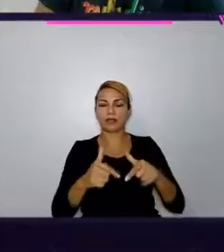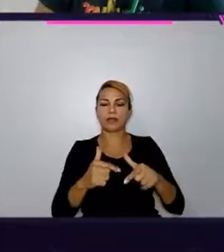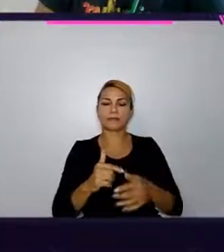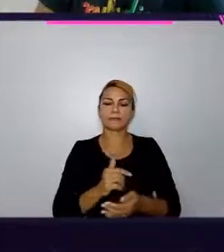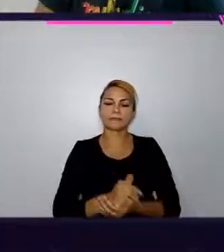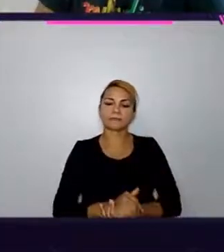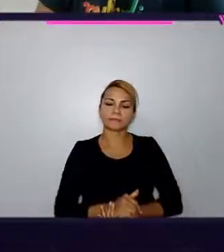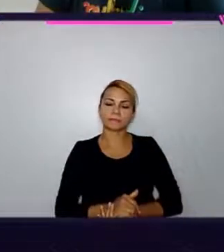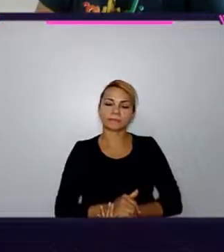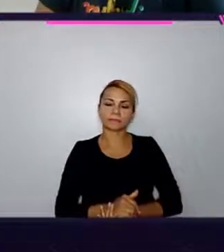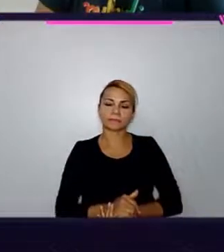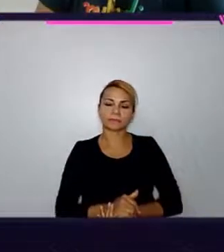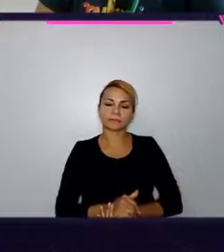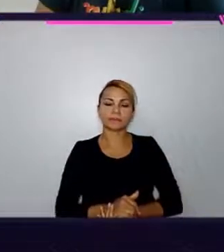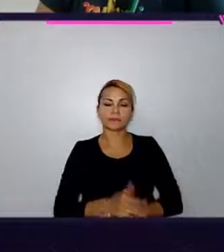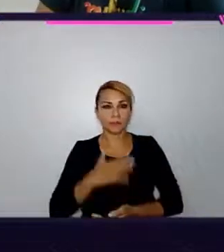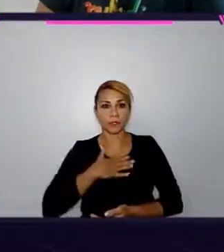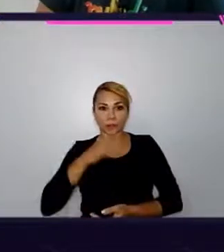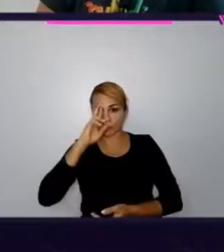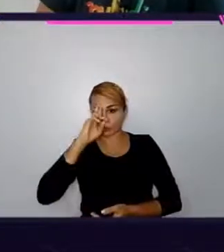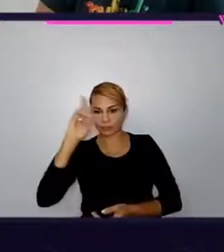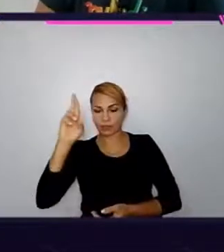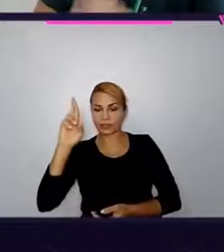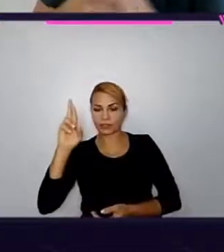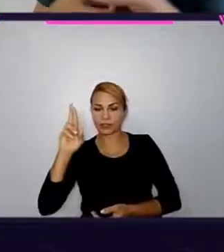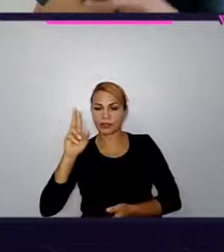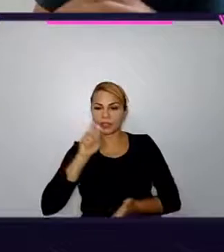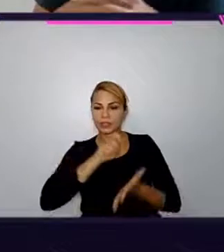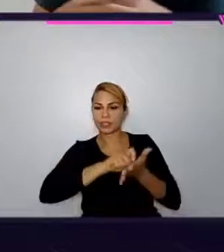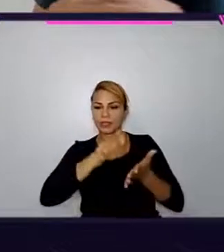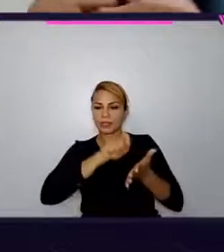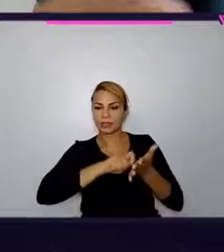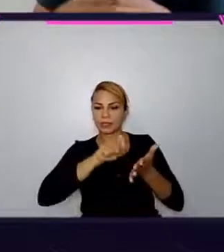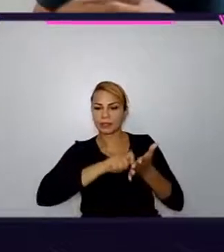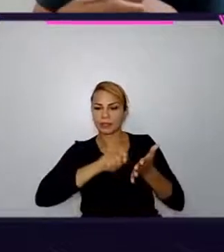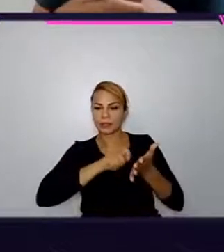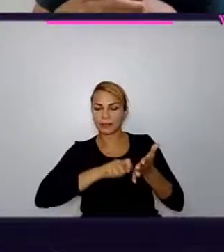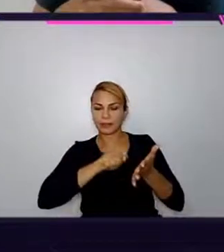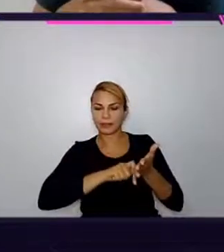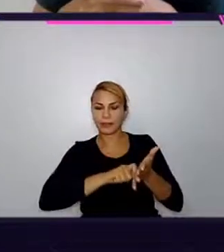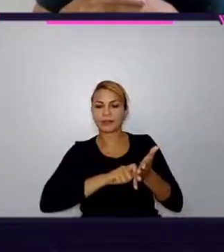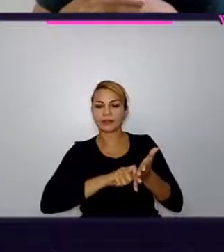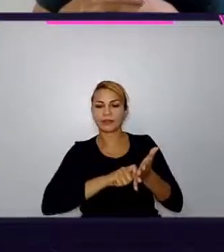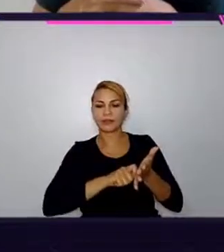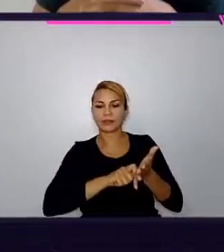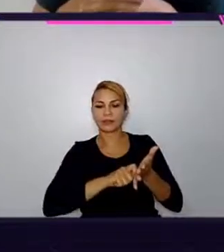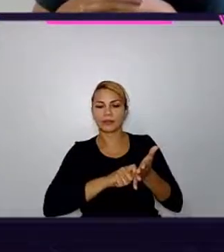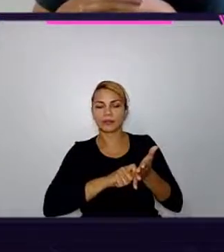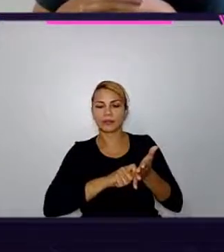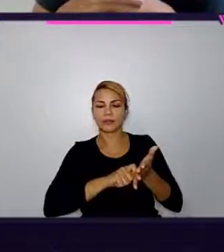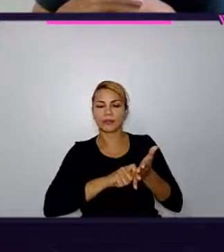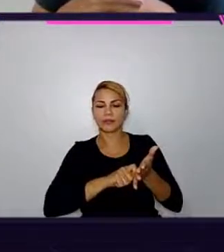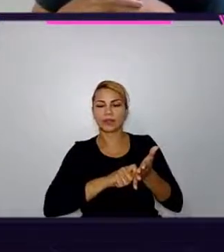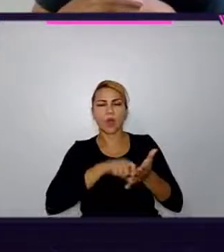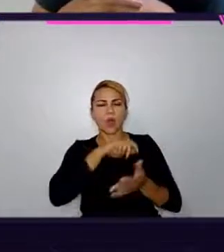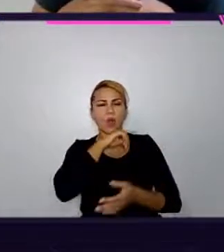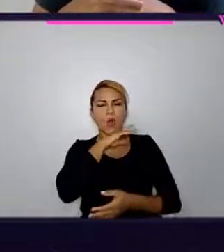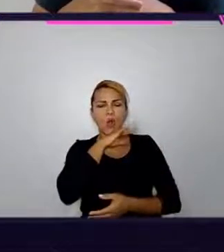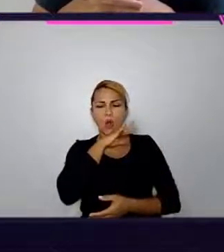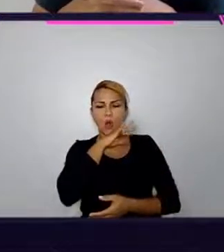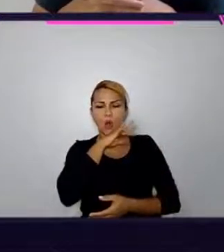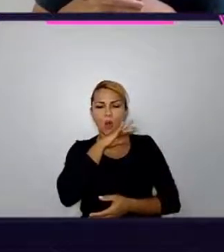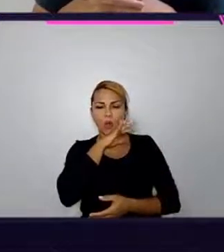e o meu chefe escreveu um comentário muito ruim para mim no